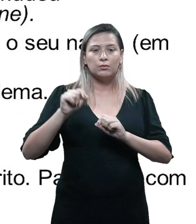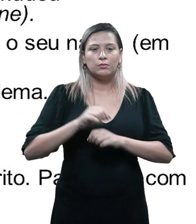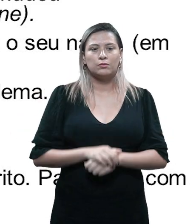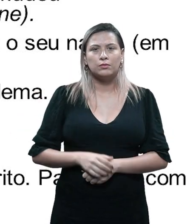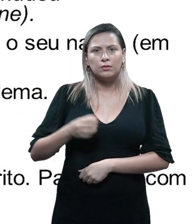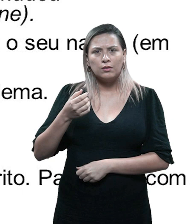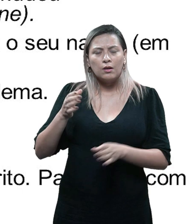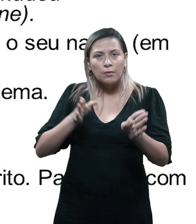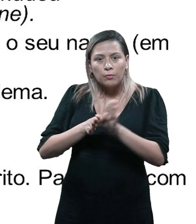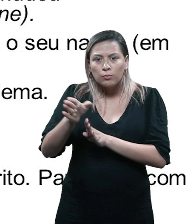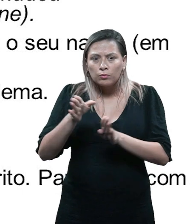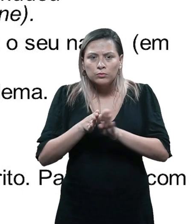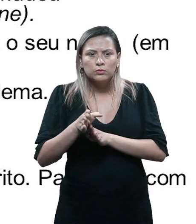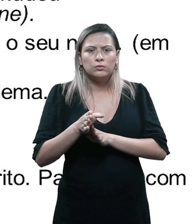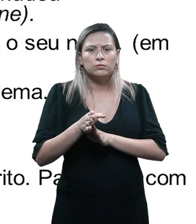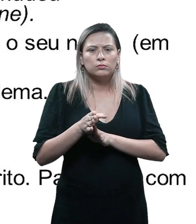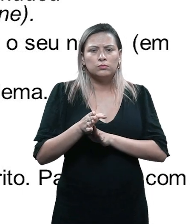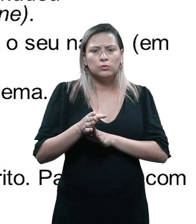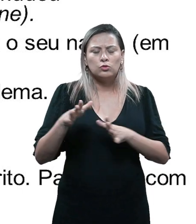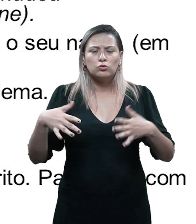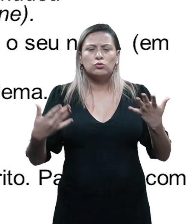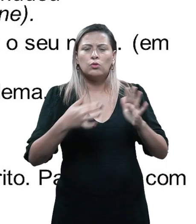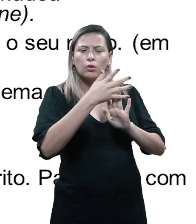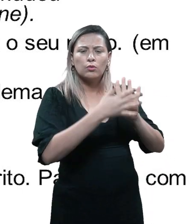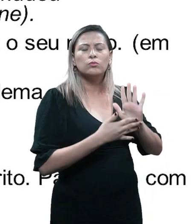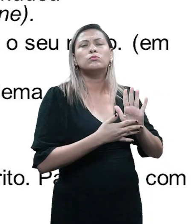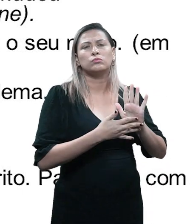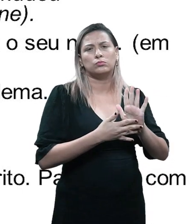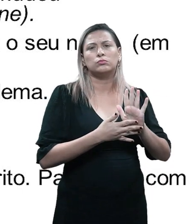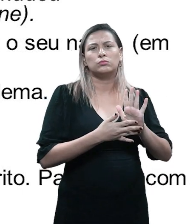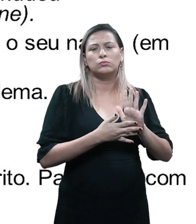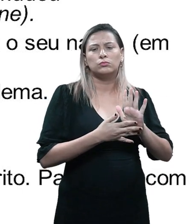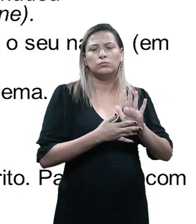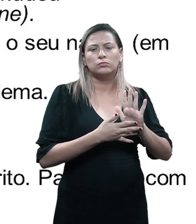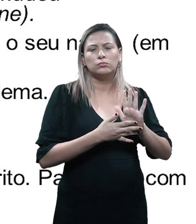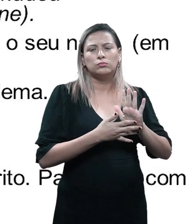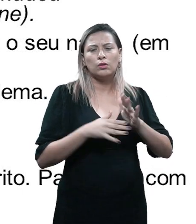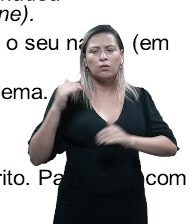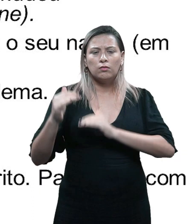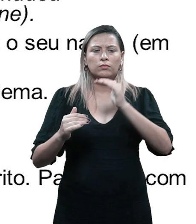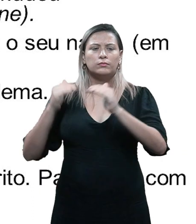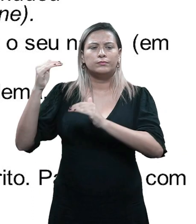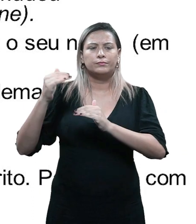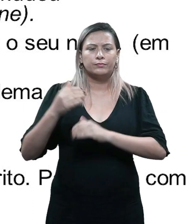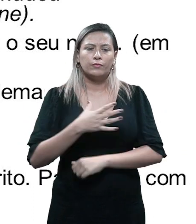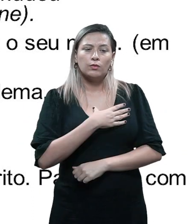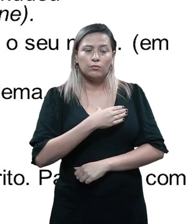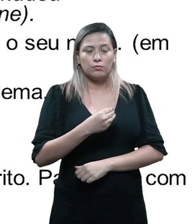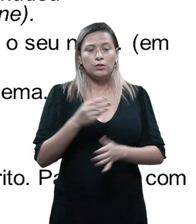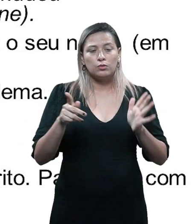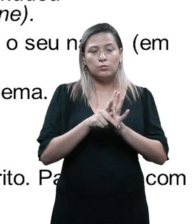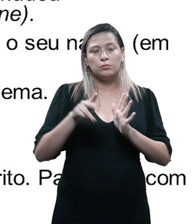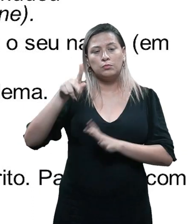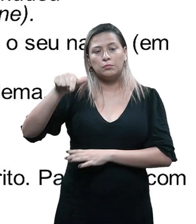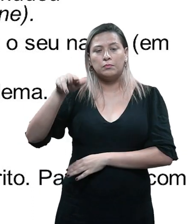direção ao qual o roteirista conduz o seu navio. Em Filhos do Paraíso, no filme Filhos do Paraíso,